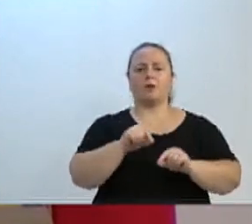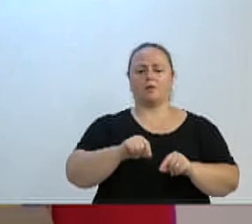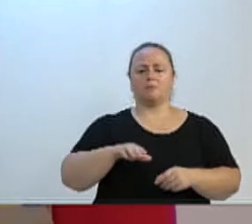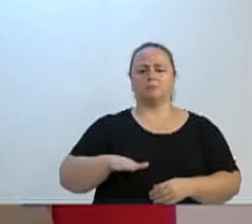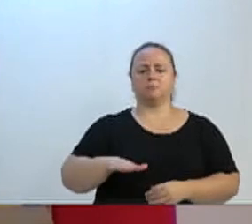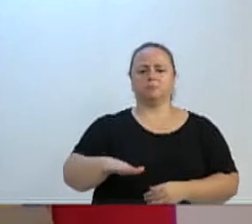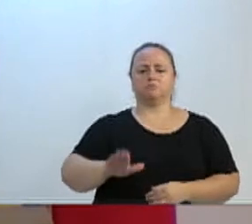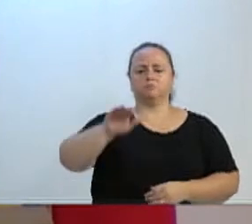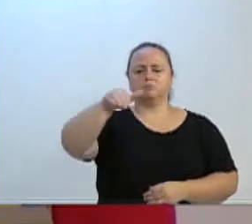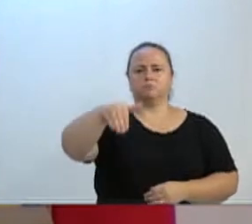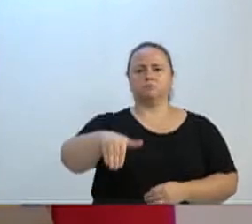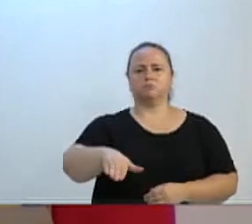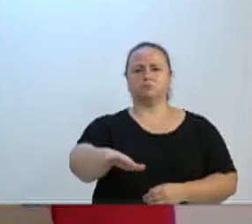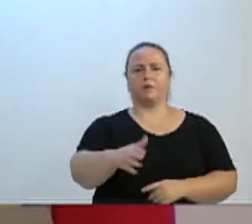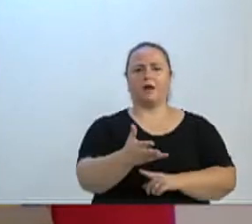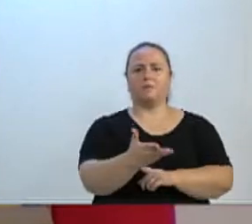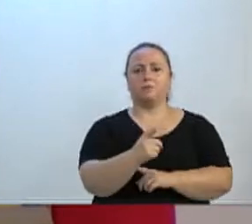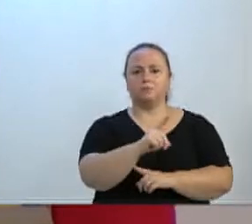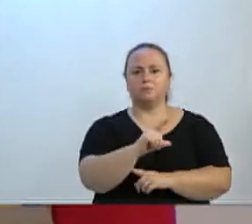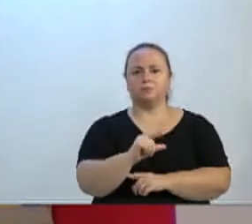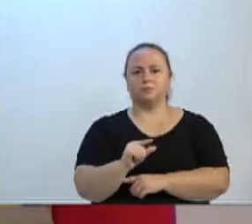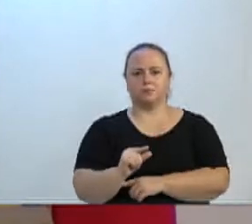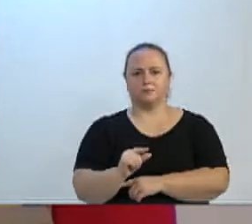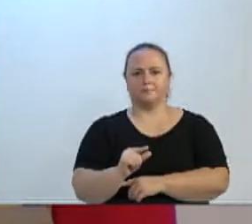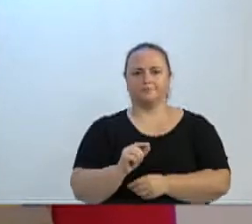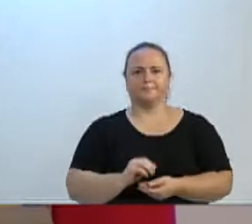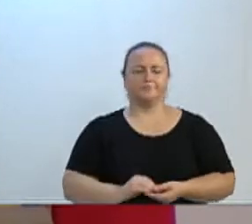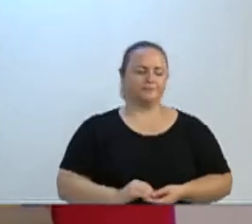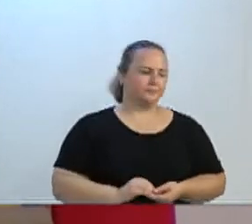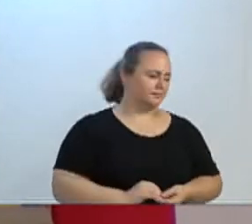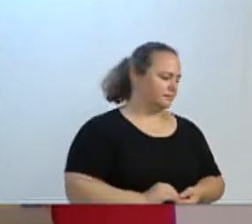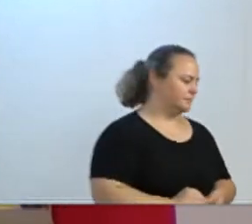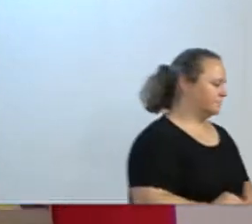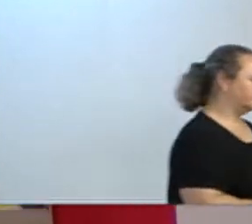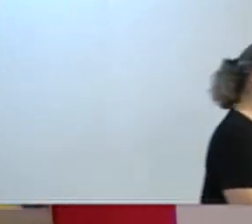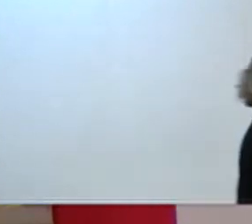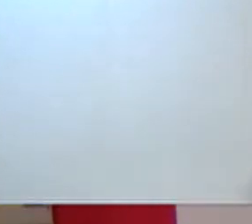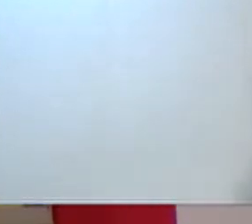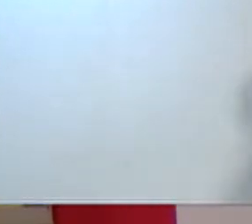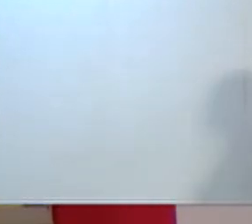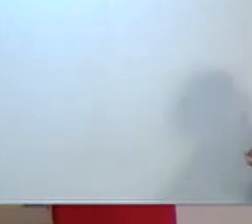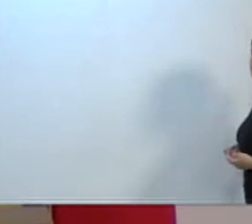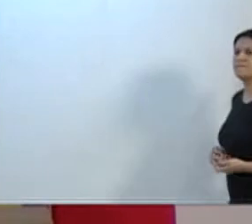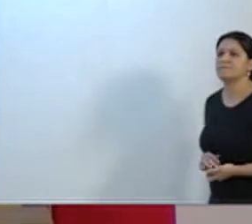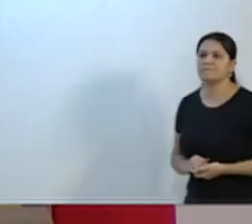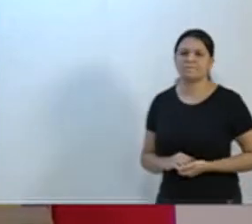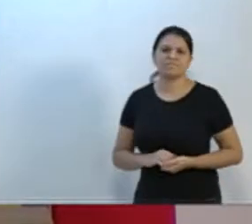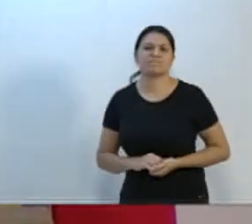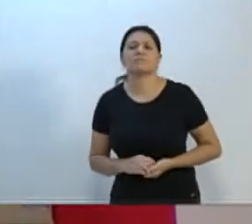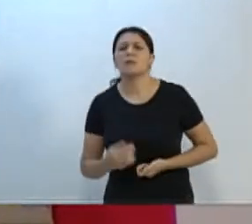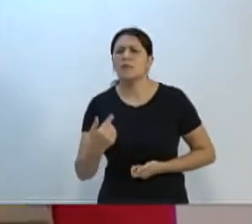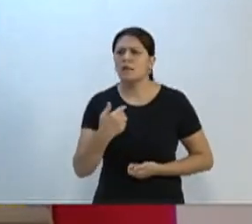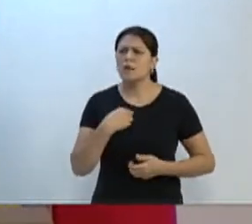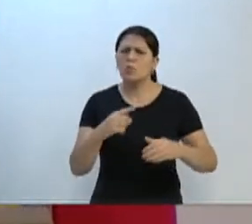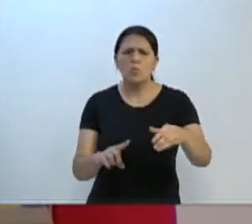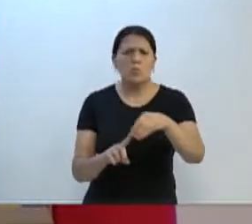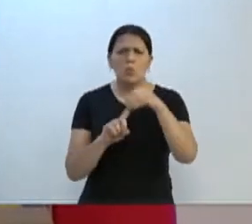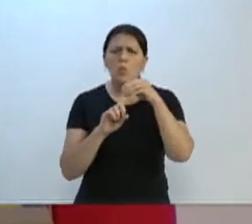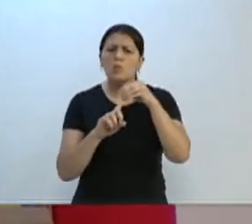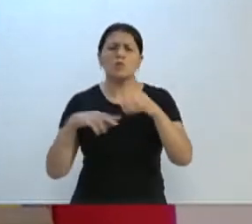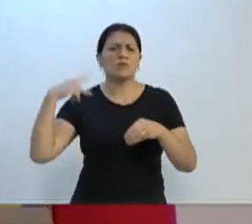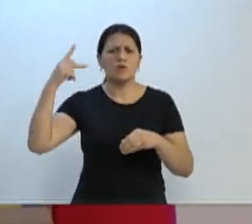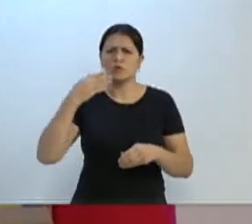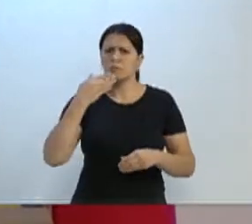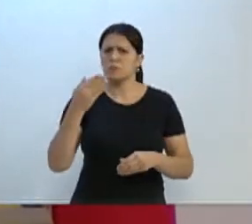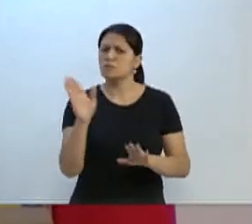se coloquem esses redutores. Desde 2017 foi pedido, não fui o único, deixar claro que eu não fui o único vereador que fez esse pedido.